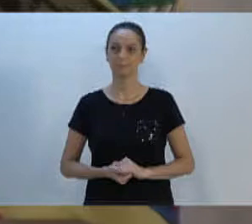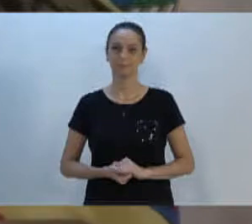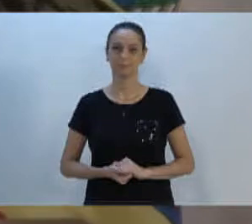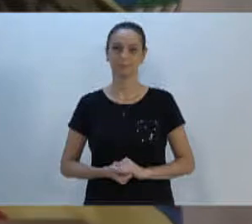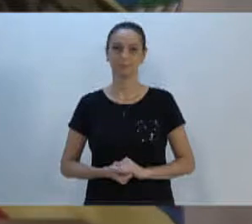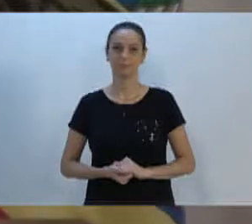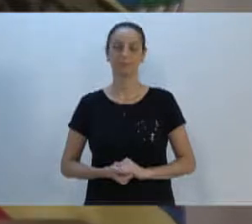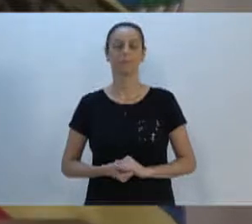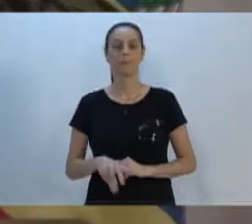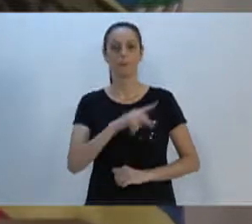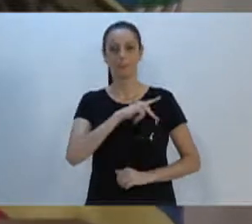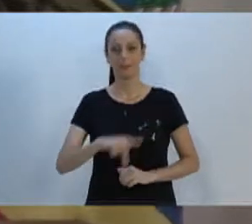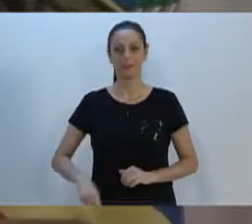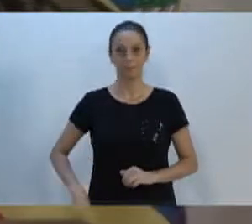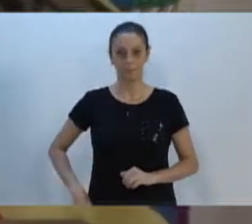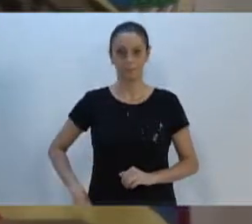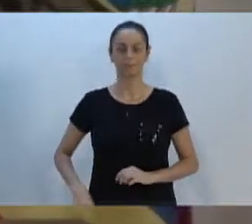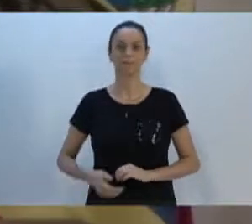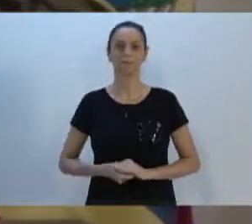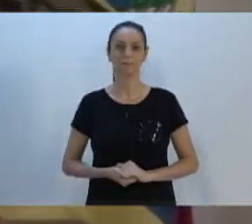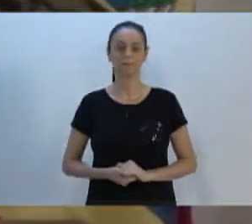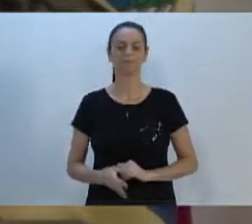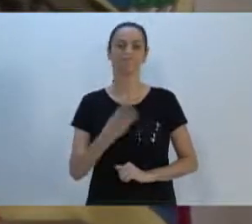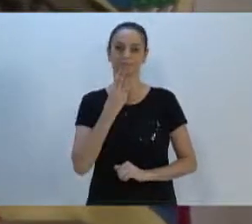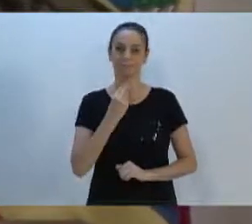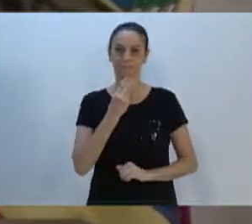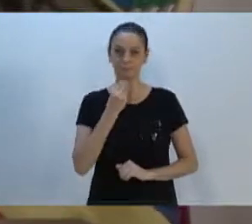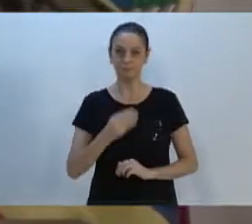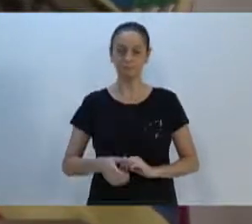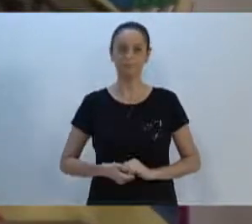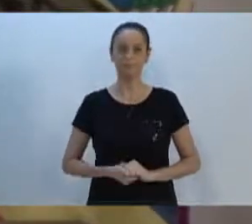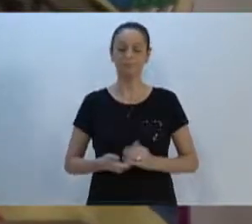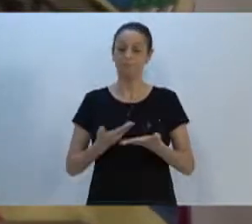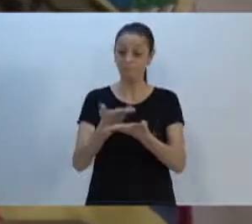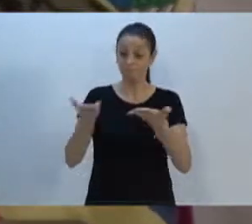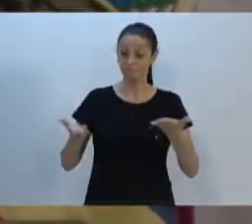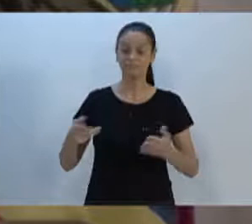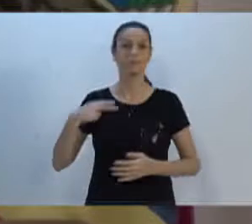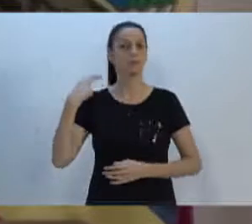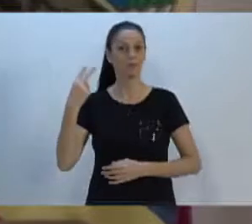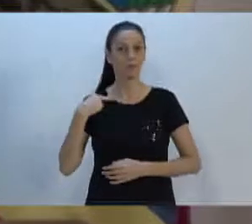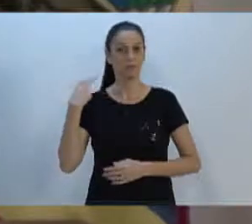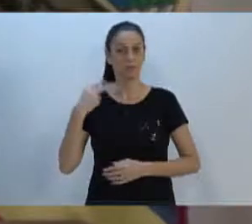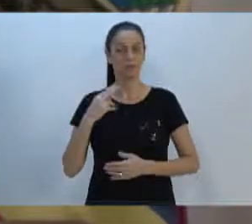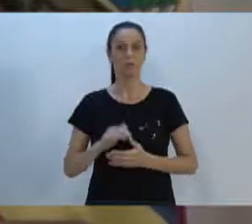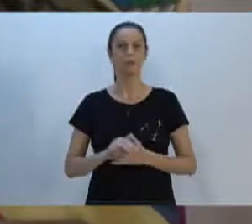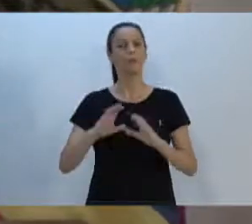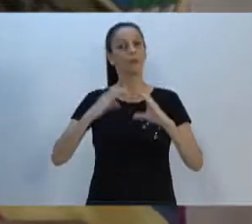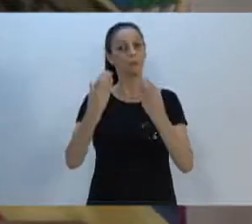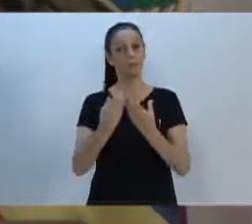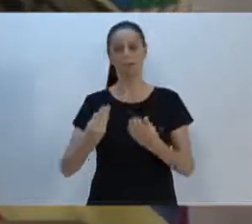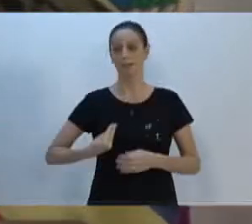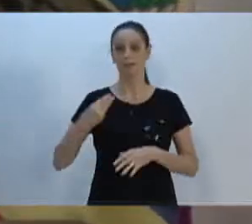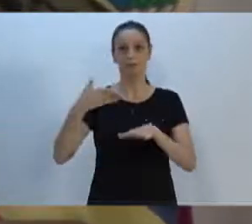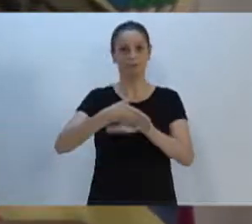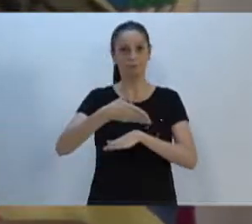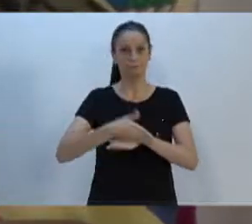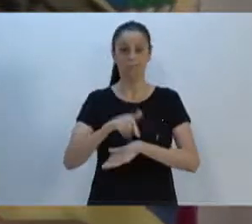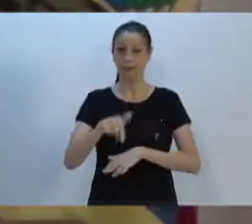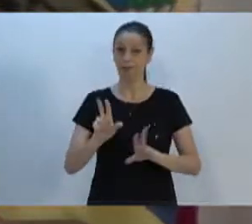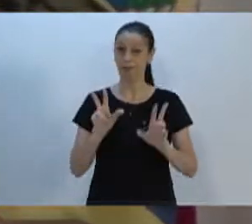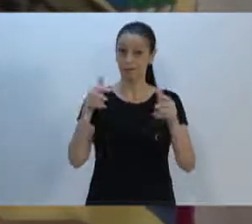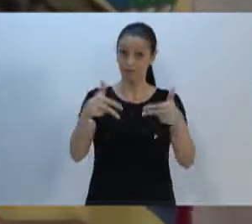Sr. Presidente Bruno Cunha, demais vereadores, comunidade aqui presente em plenário,